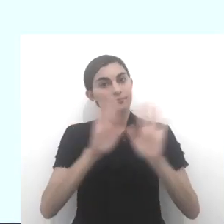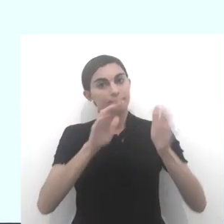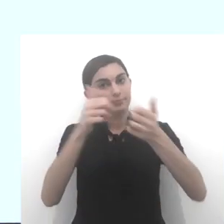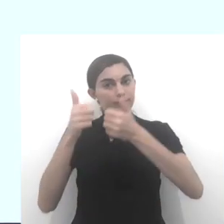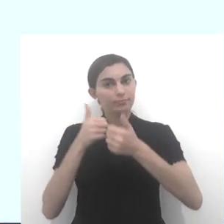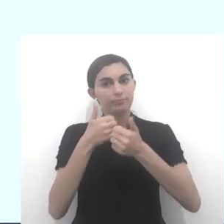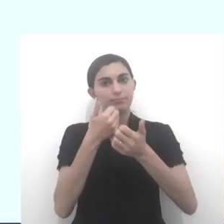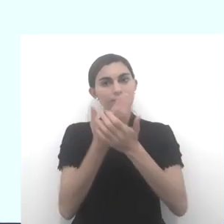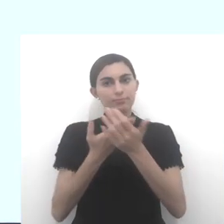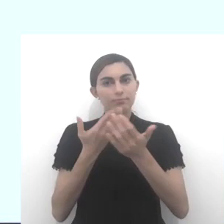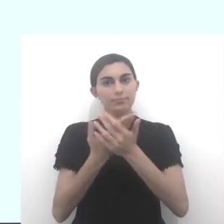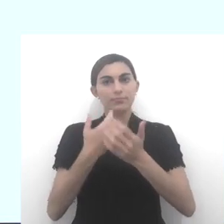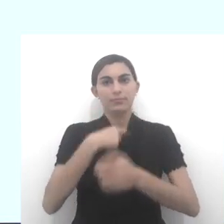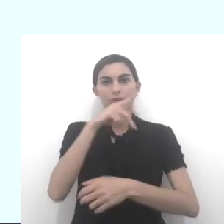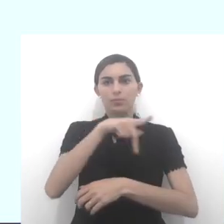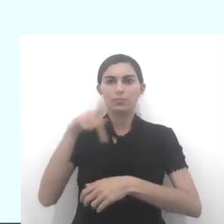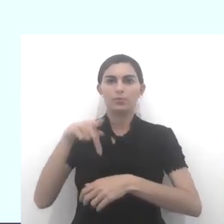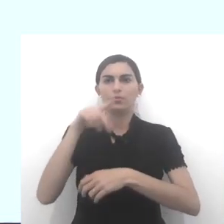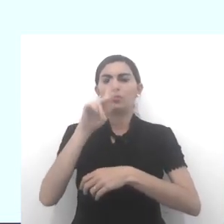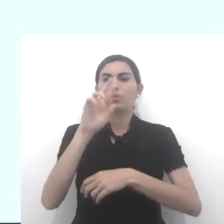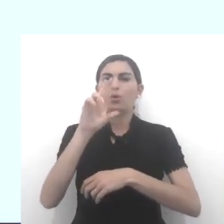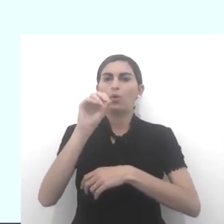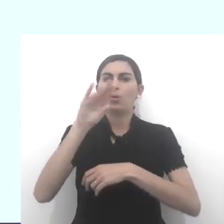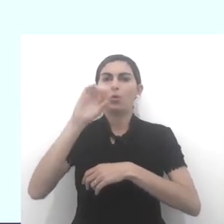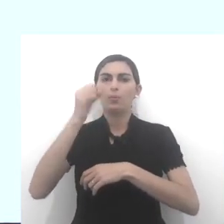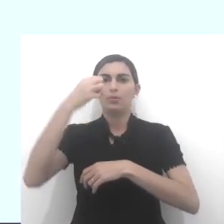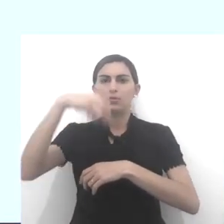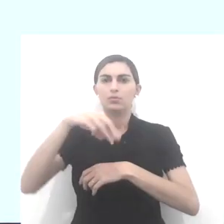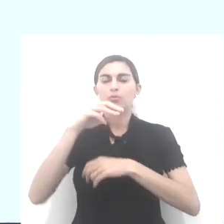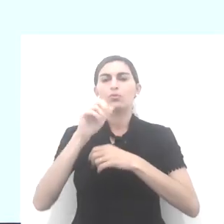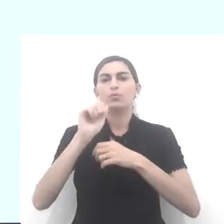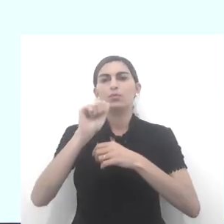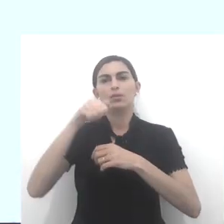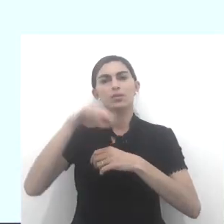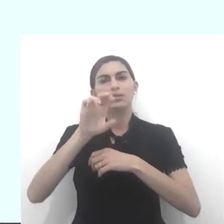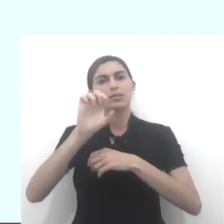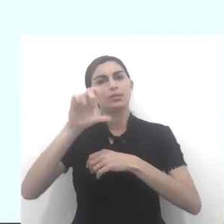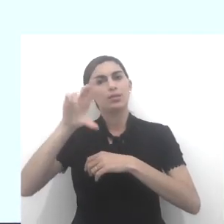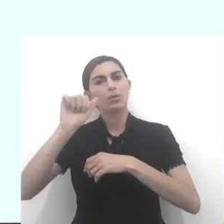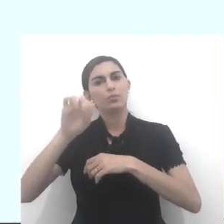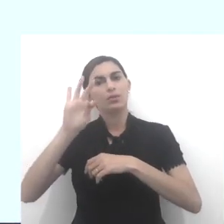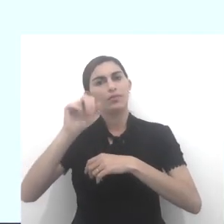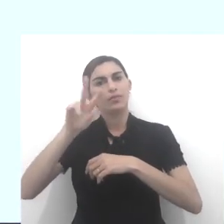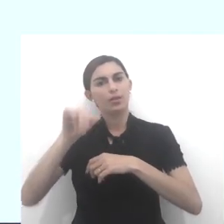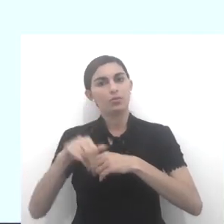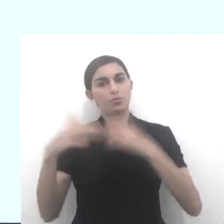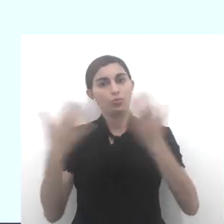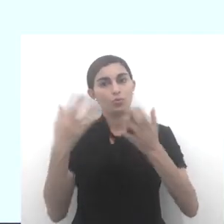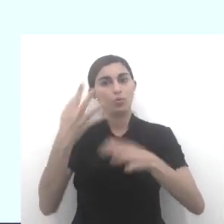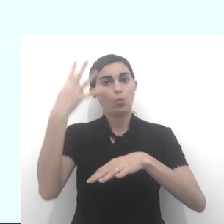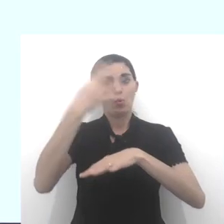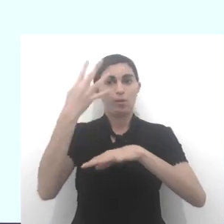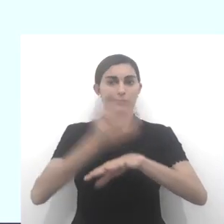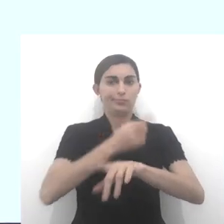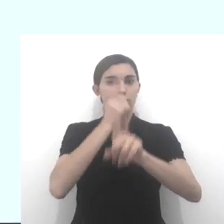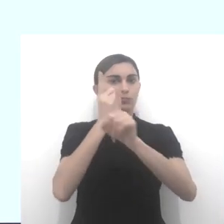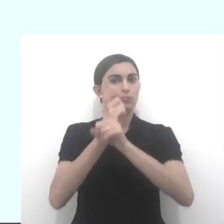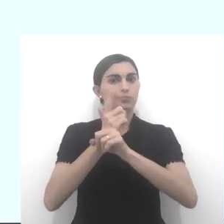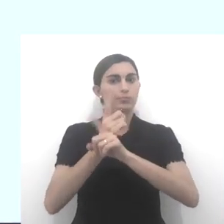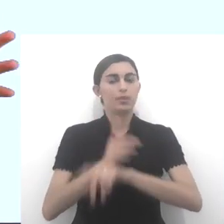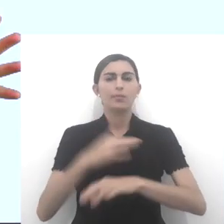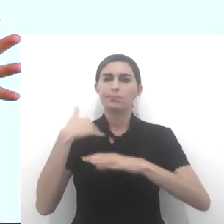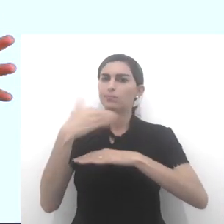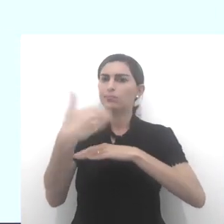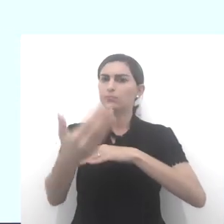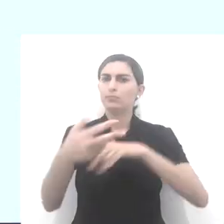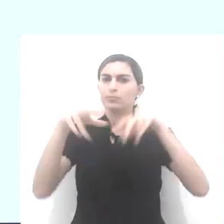Olá, estudantes! Eu sou o professor Robson Anselmo Tavares e hoje eu venho para o nosso quarto encontro da